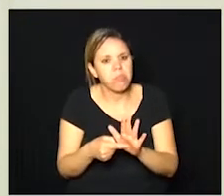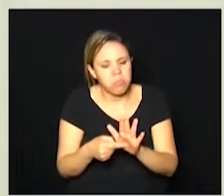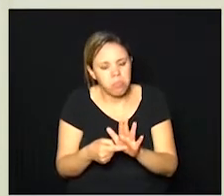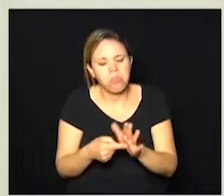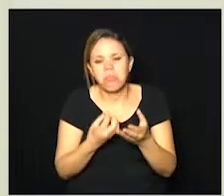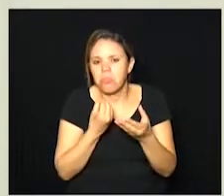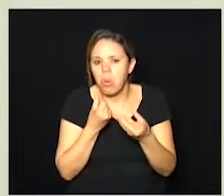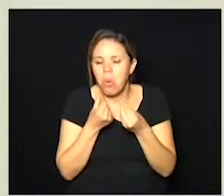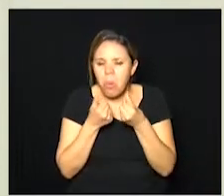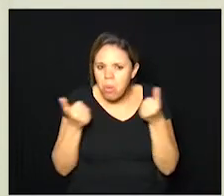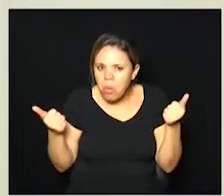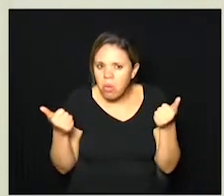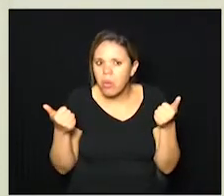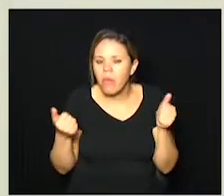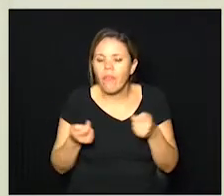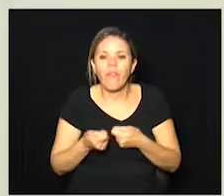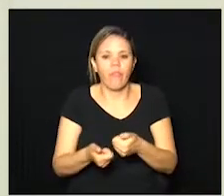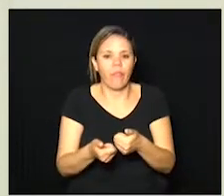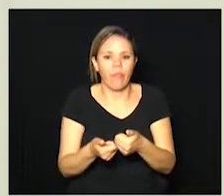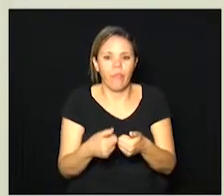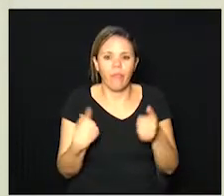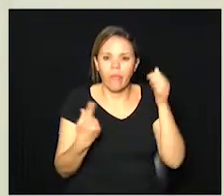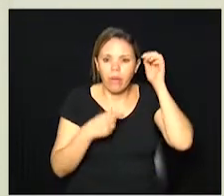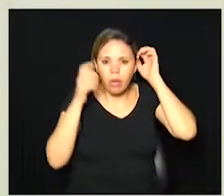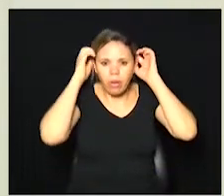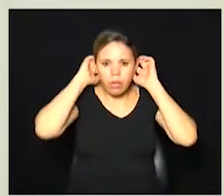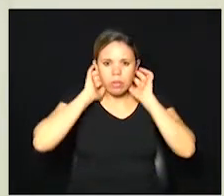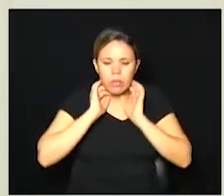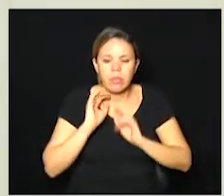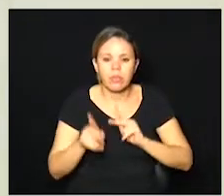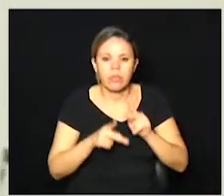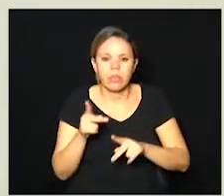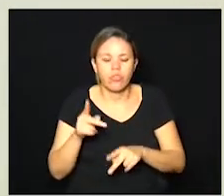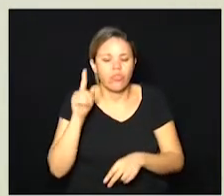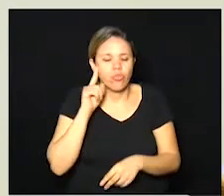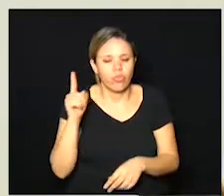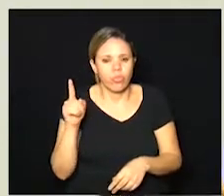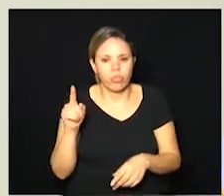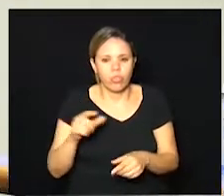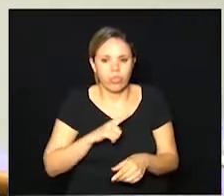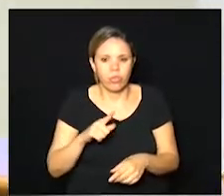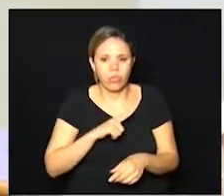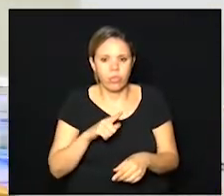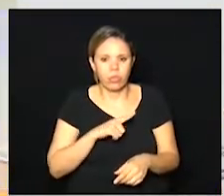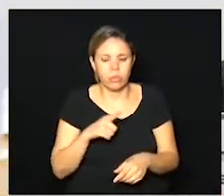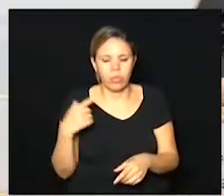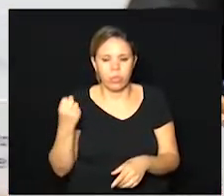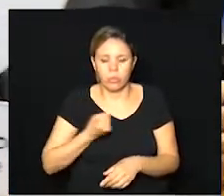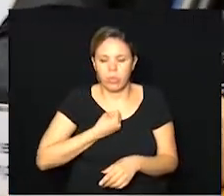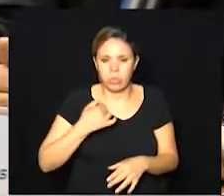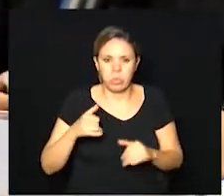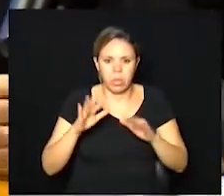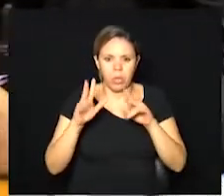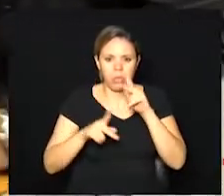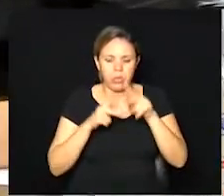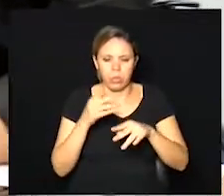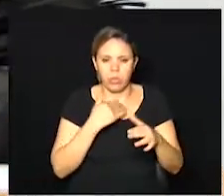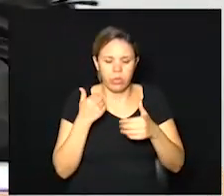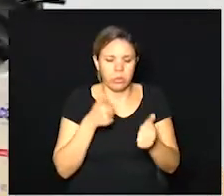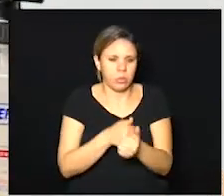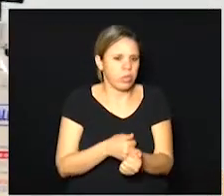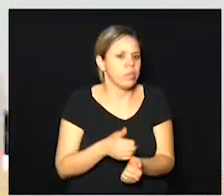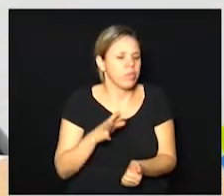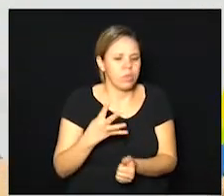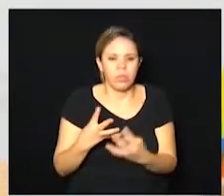boa qualidade do que está sendo ofertado para a nossa população naqueles dias que nós tivemos um número maior de mortes ele se aproximou